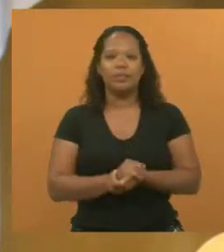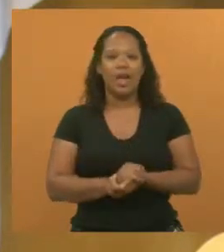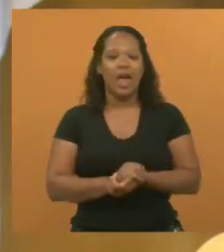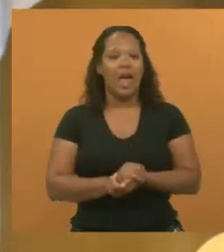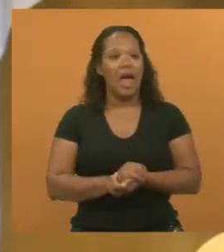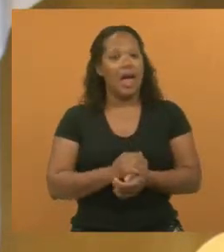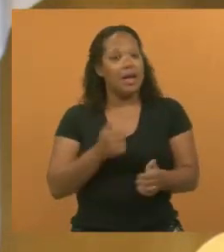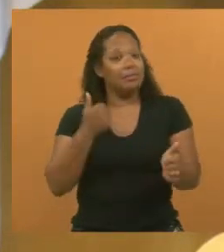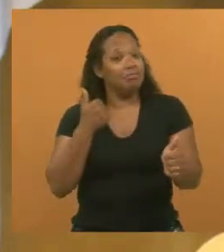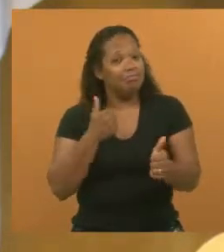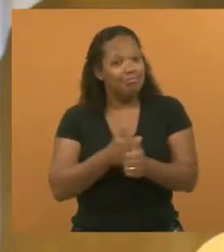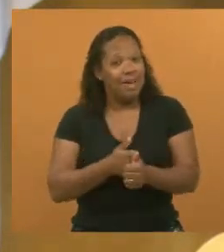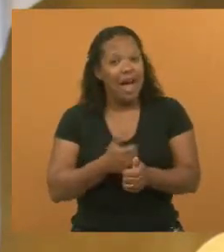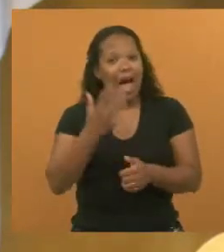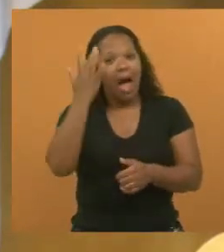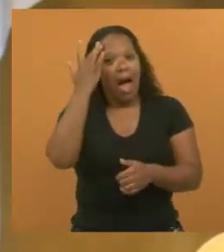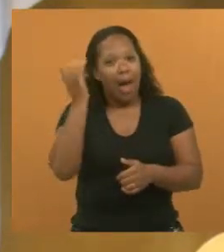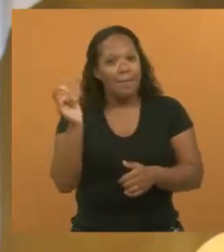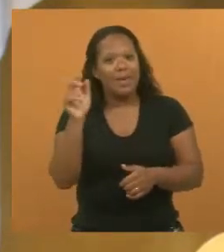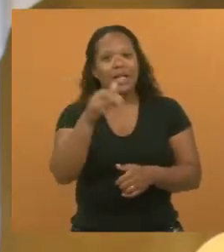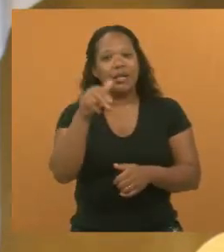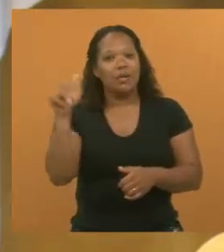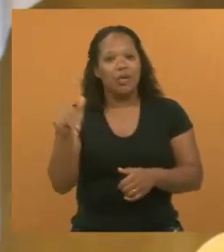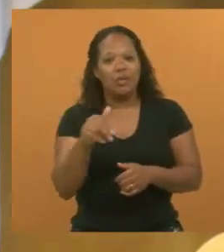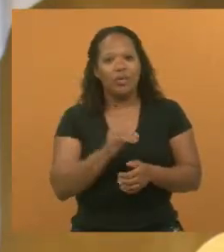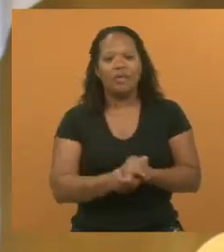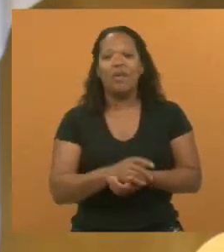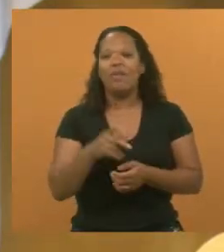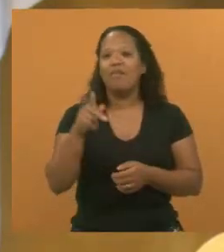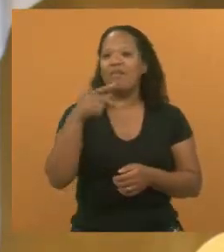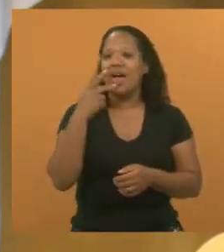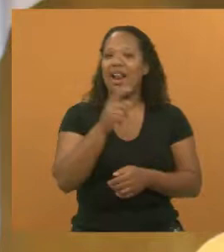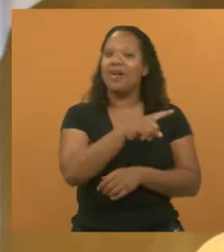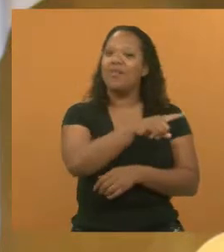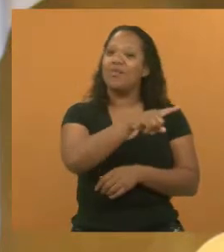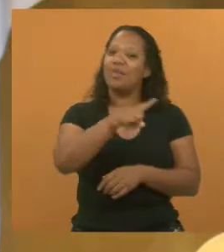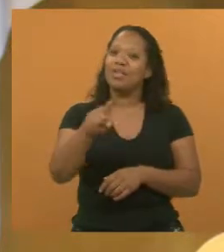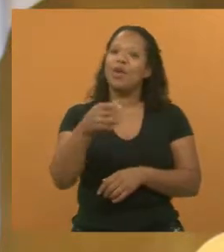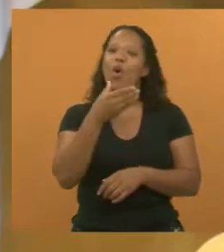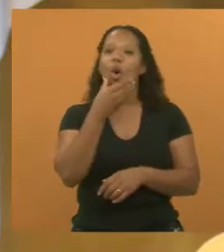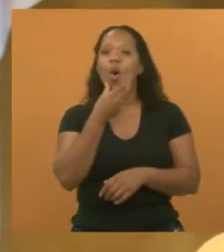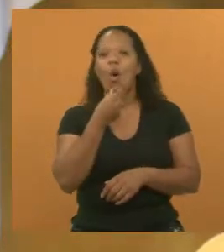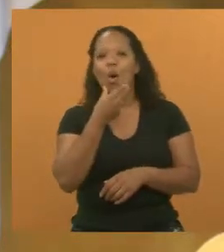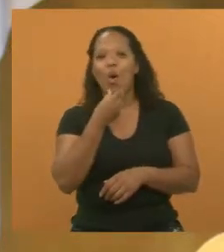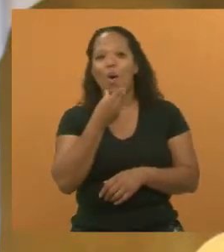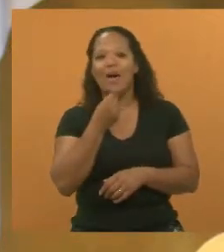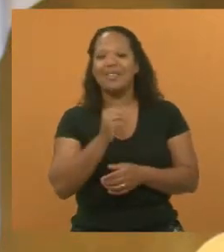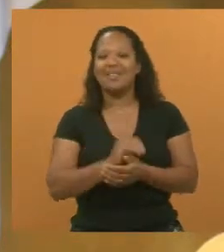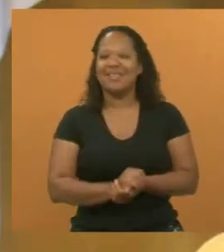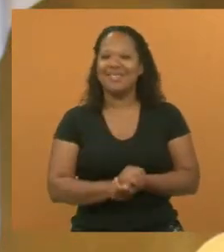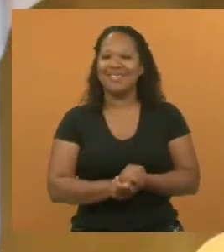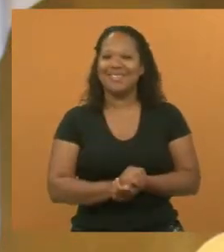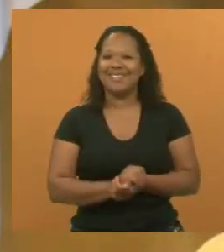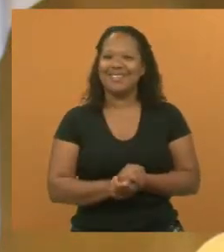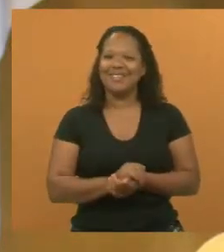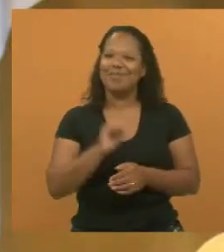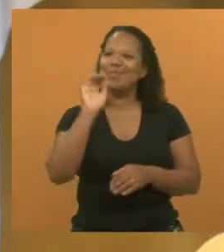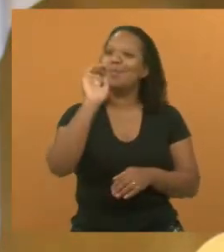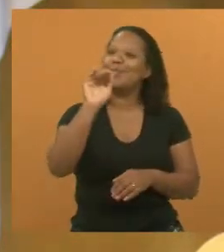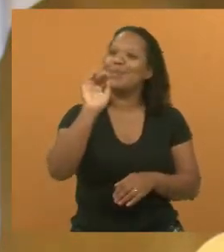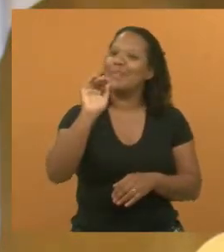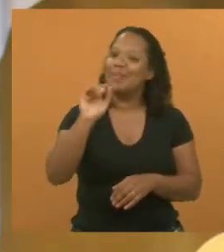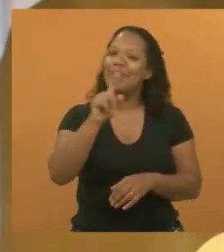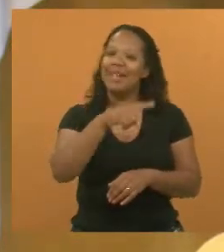novembro está chegando, amanhã é novembro, e vamos falar de vocês, homens, chamar, fazer um